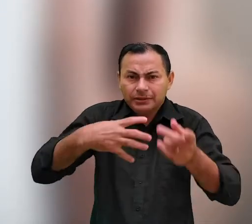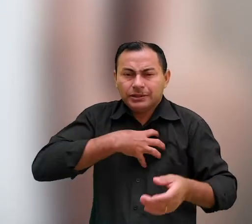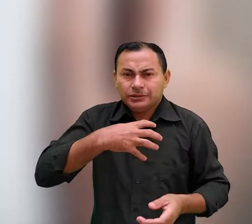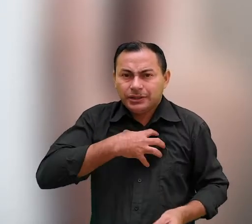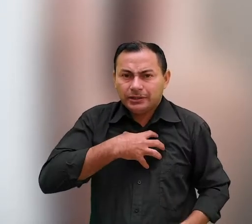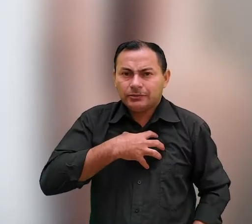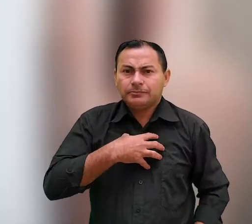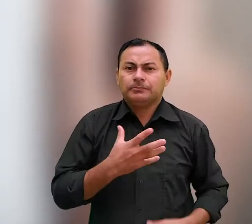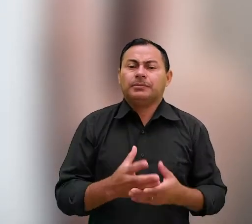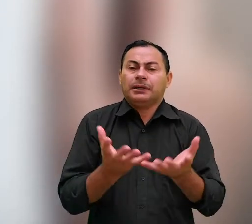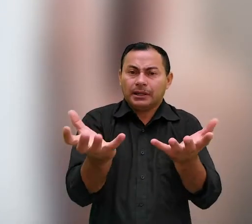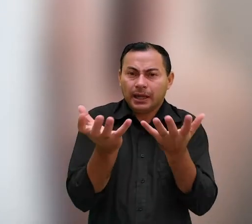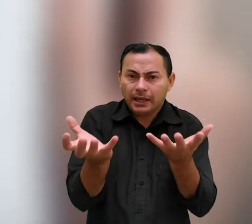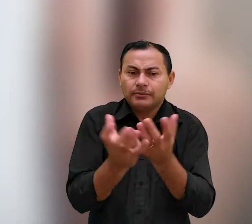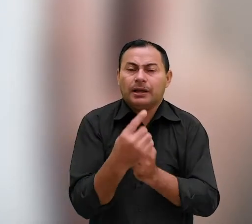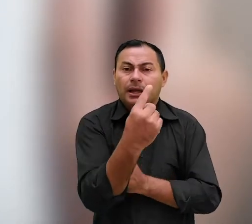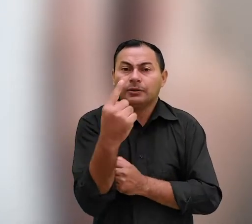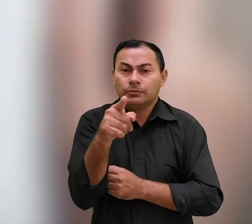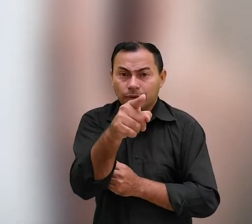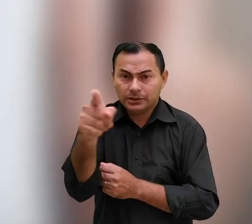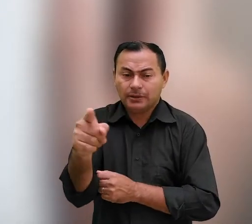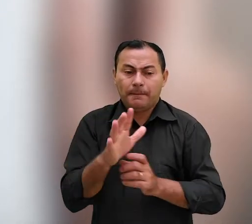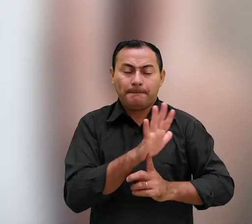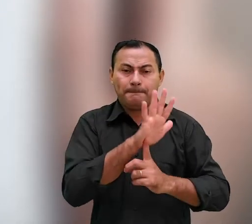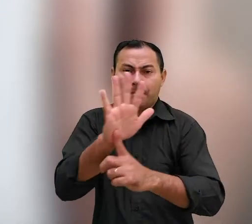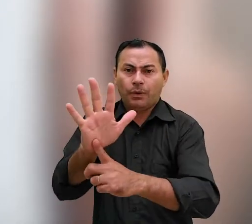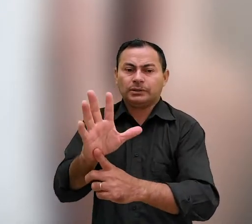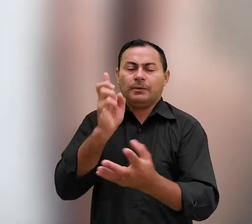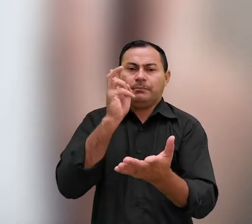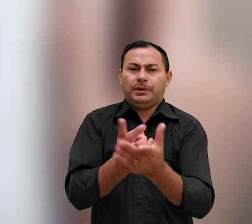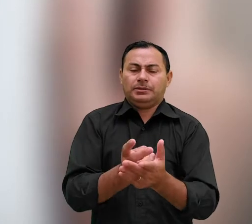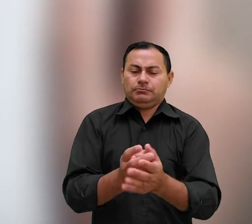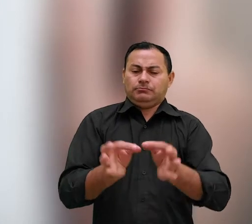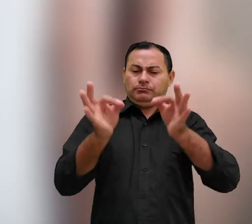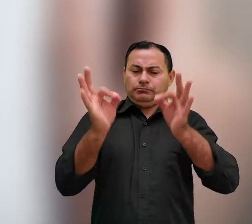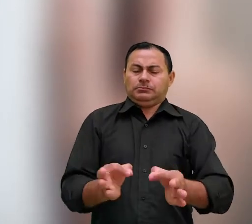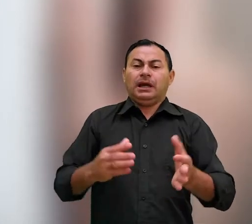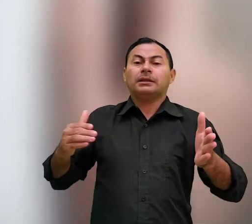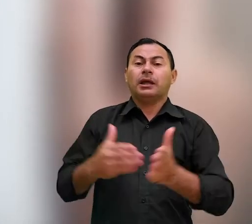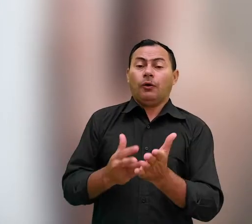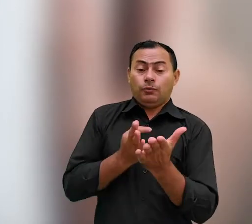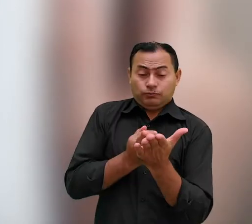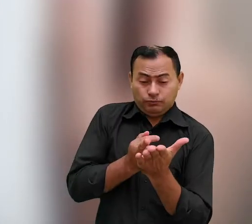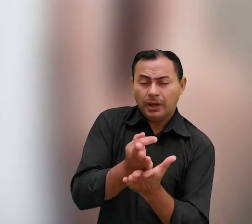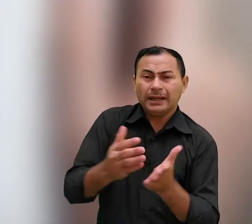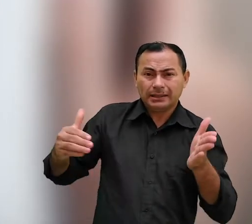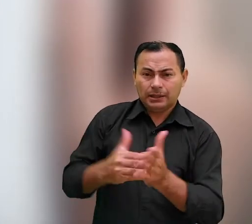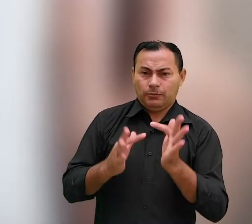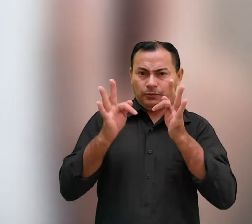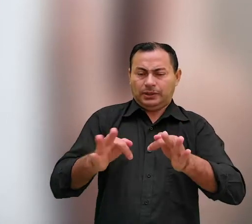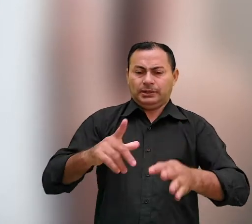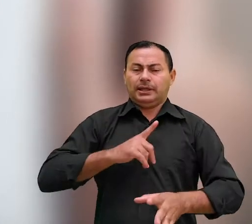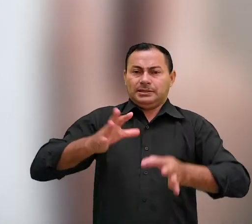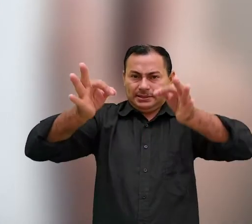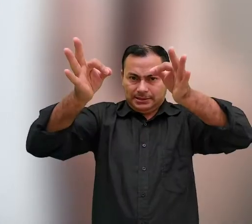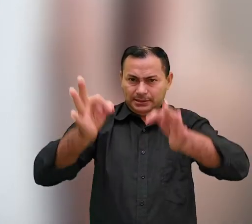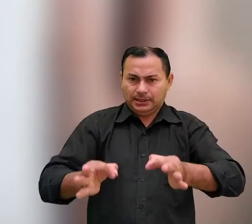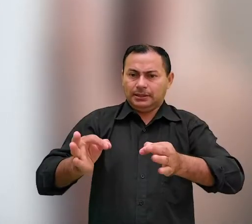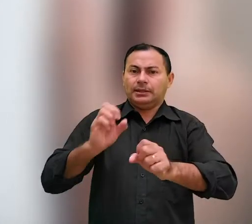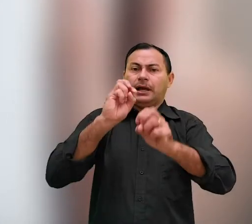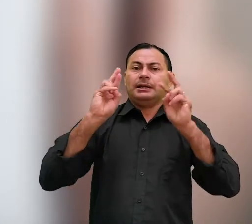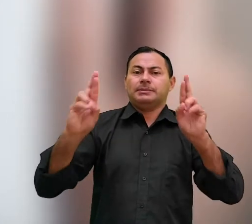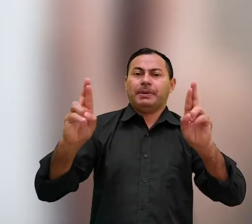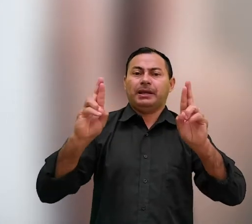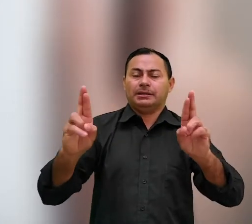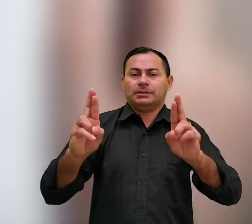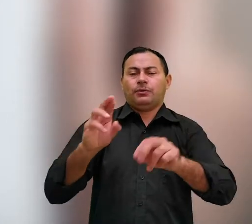falando dessa forma queremos que cada um de vocês mostre essa mesma prontidão até o fim para que tenham a plena certeza